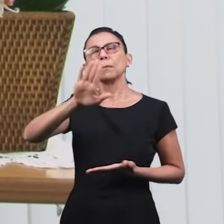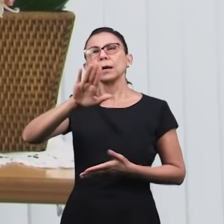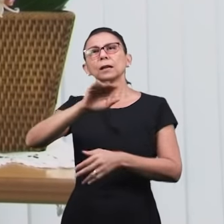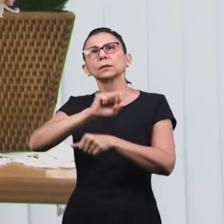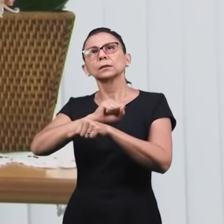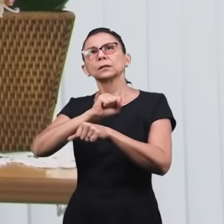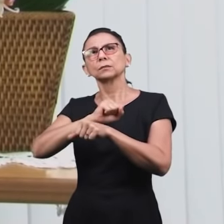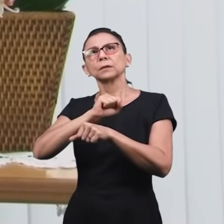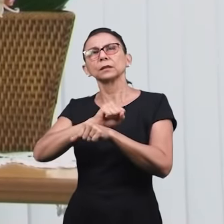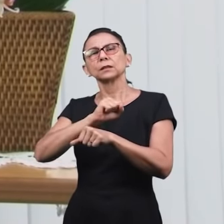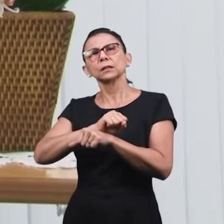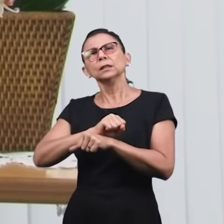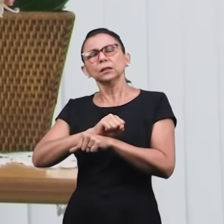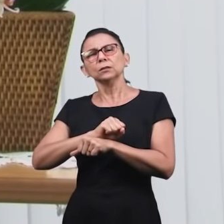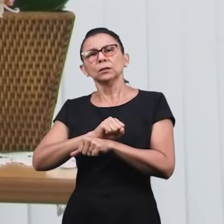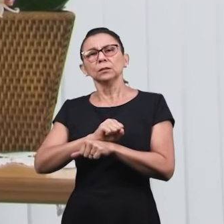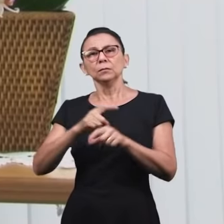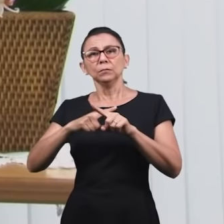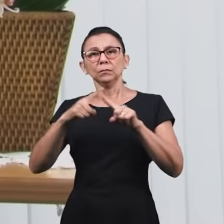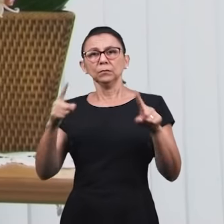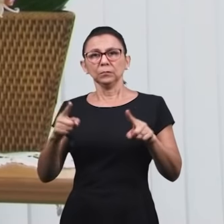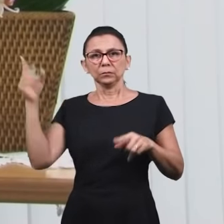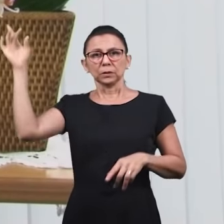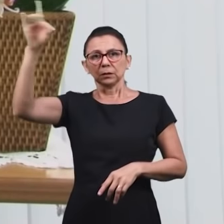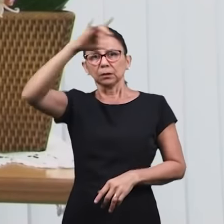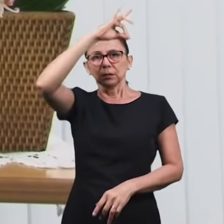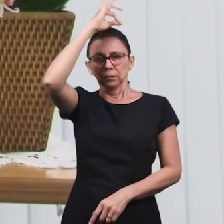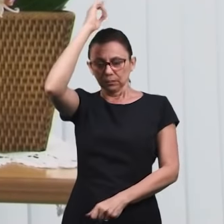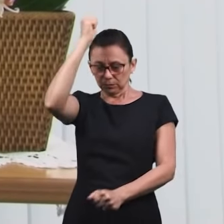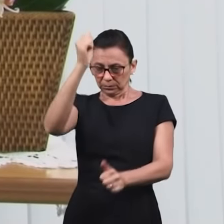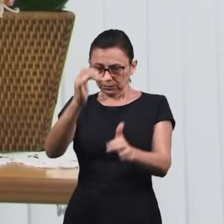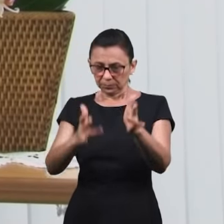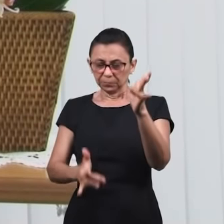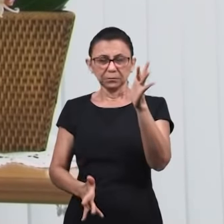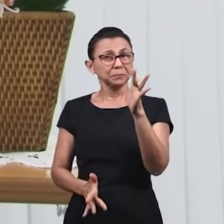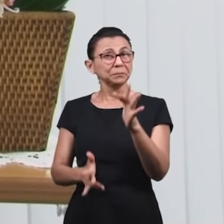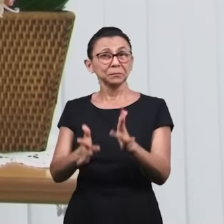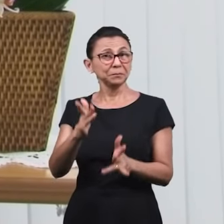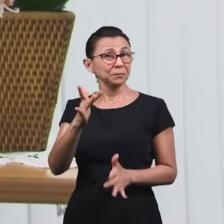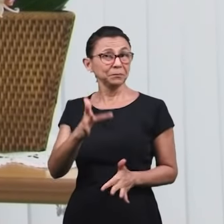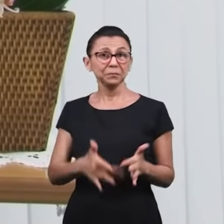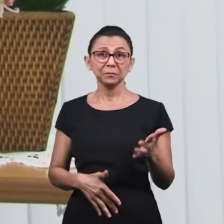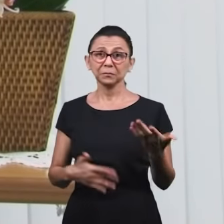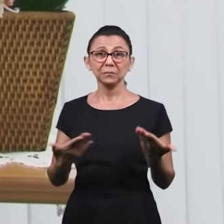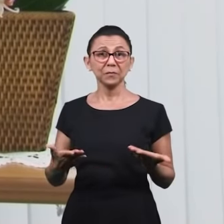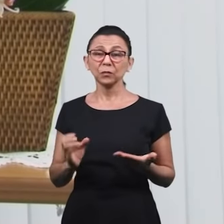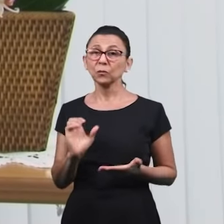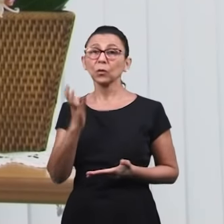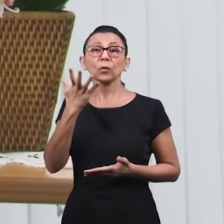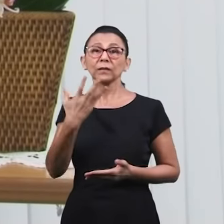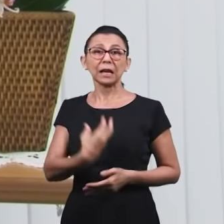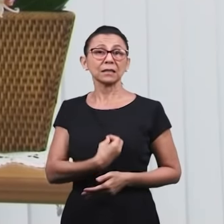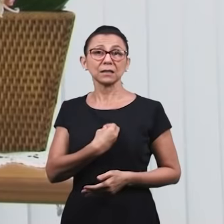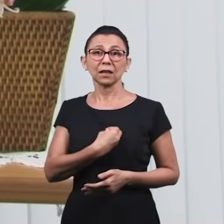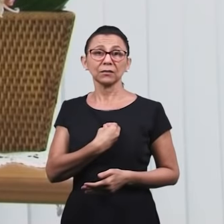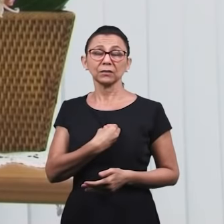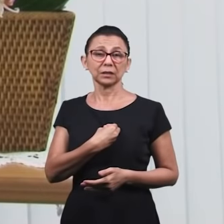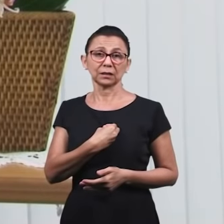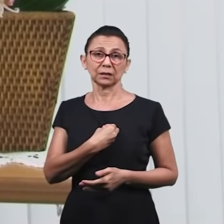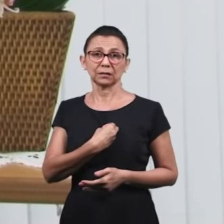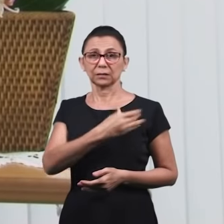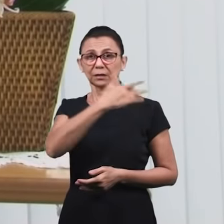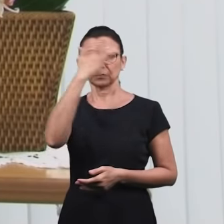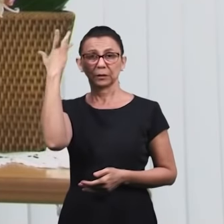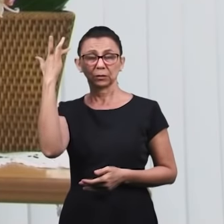recebido e que tinham falado um com o outro, mas agora revestidos do Espírito Santo. O que isso fazia e o que isso